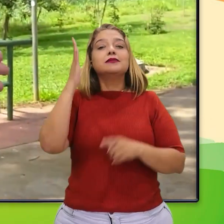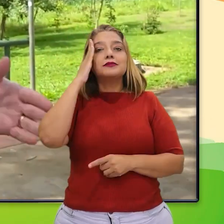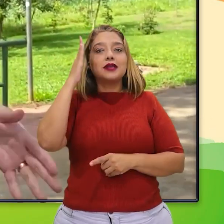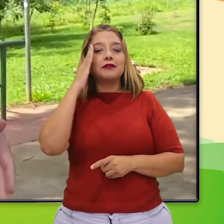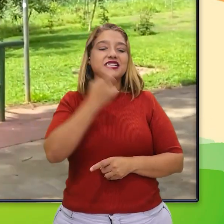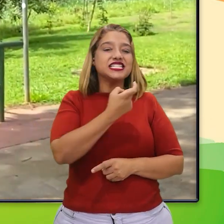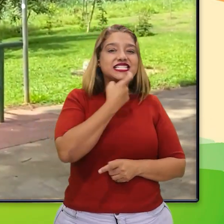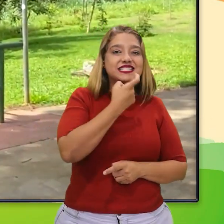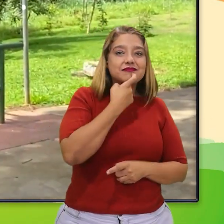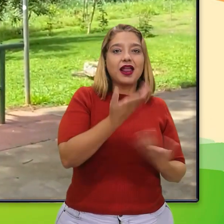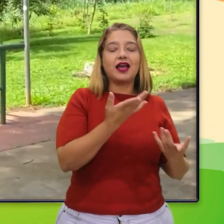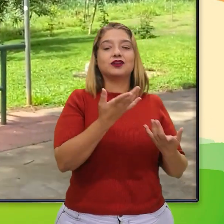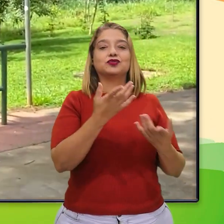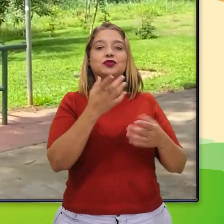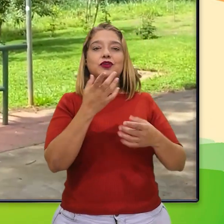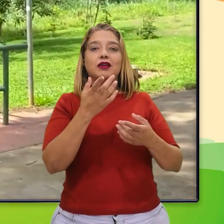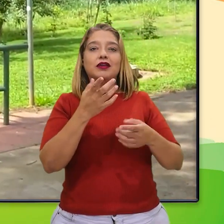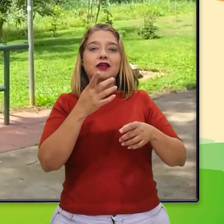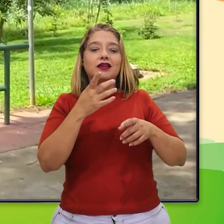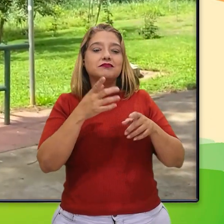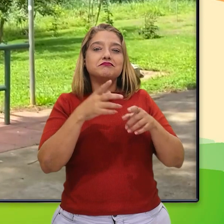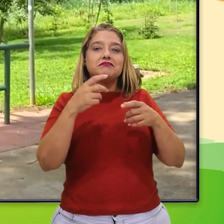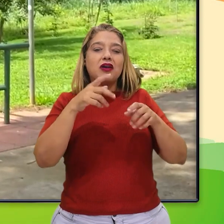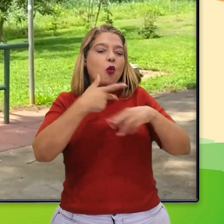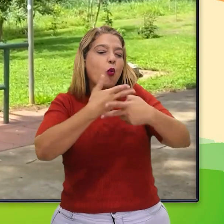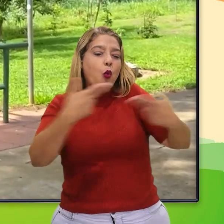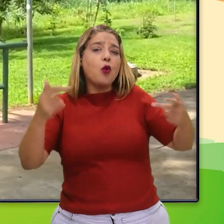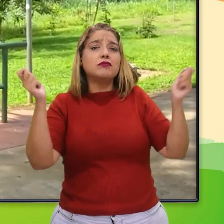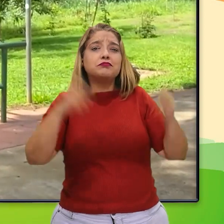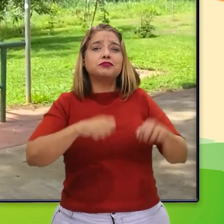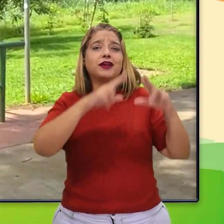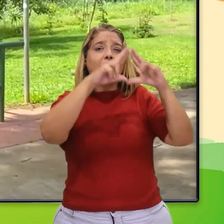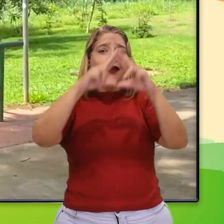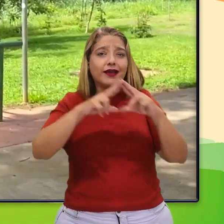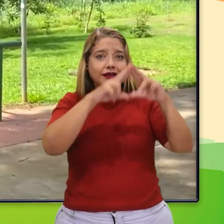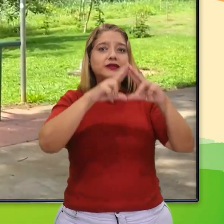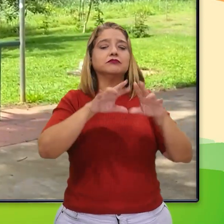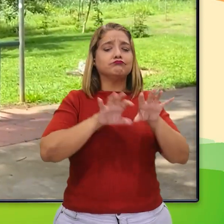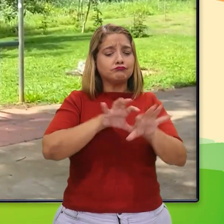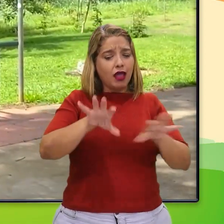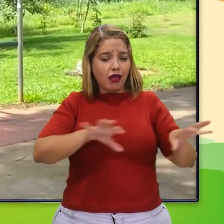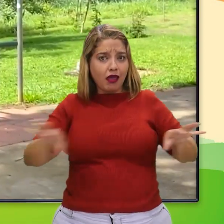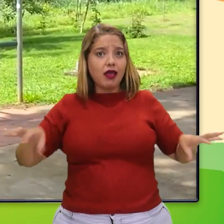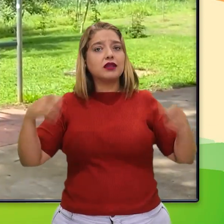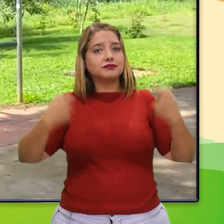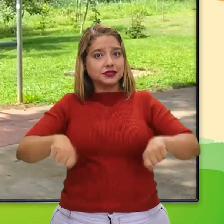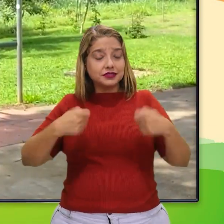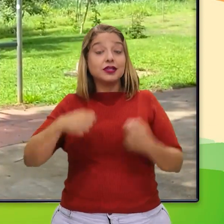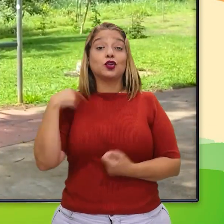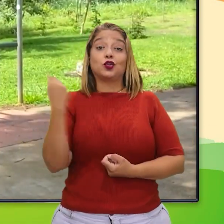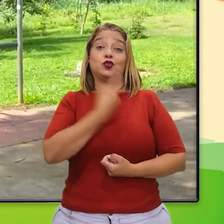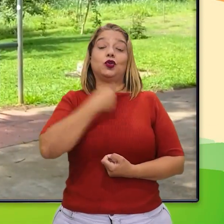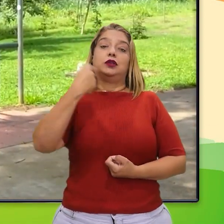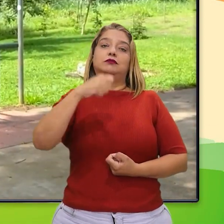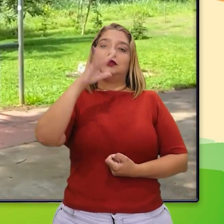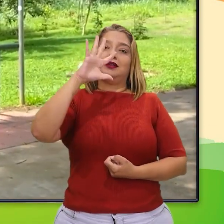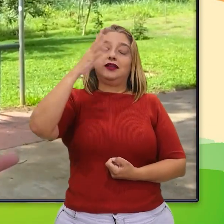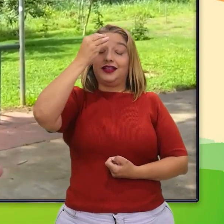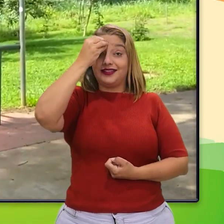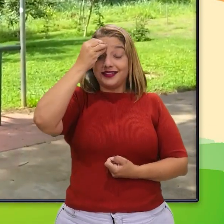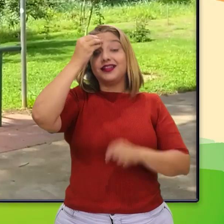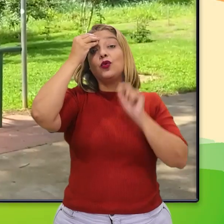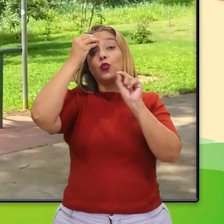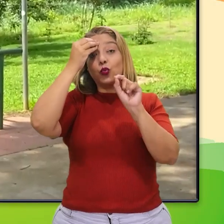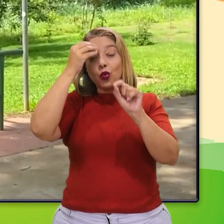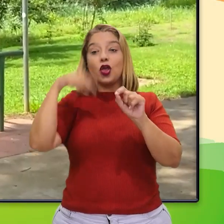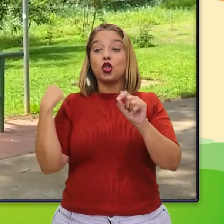resíduos plásticos, materiais que possam ser reciclados. Então a gente precisa compreender que a gente faz parte do processo. Existe